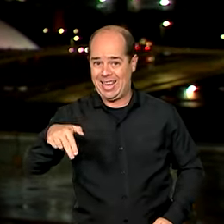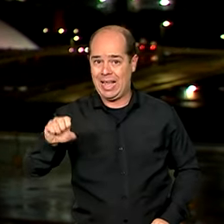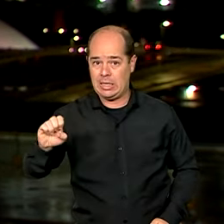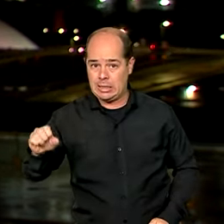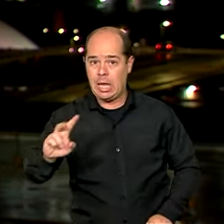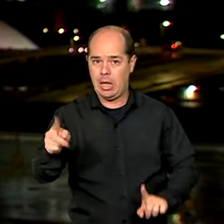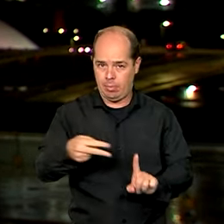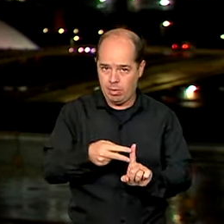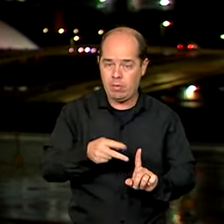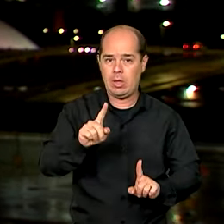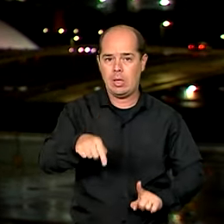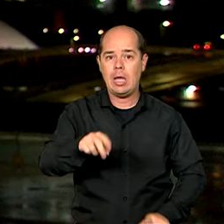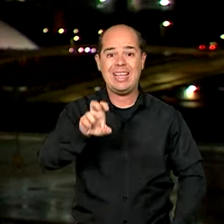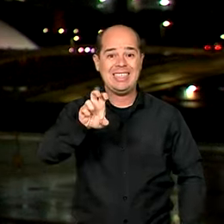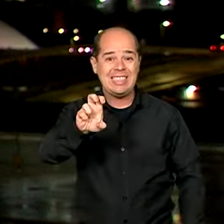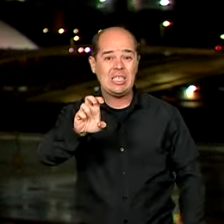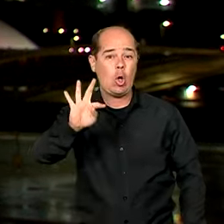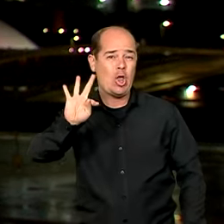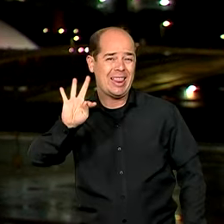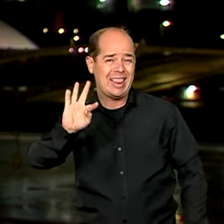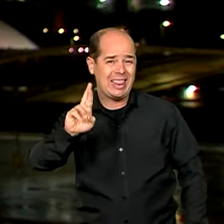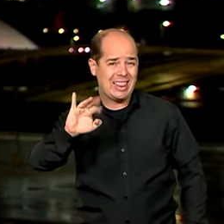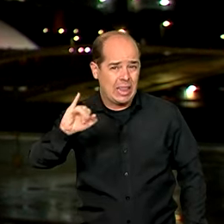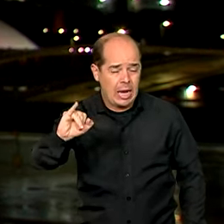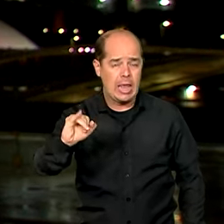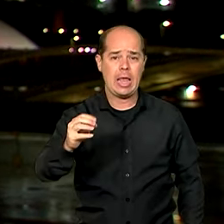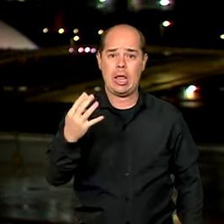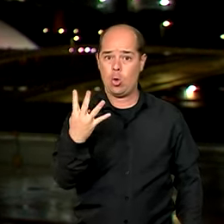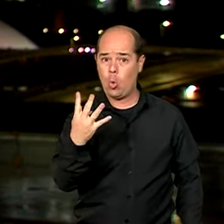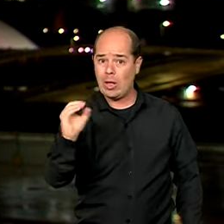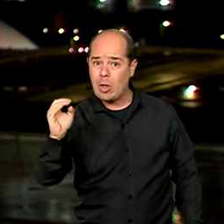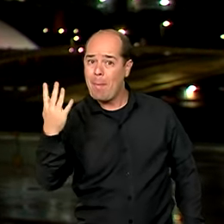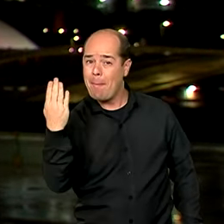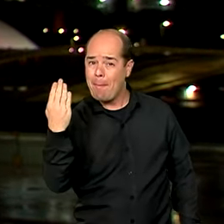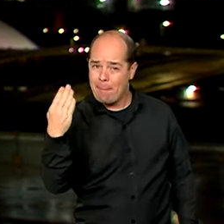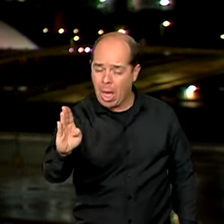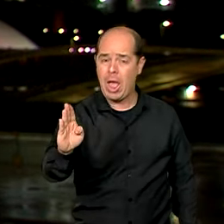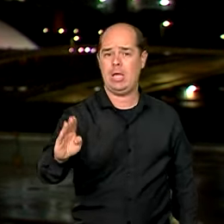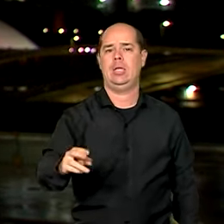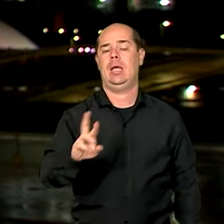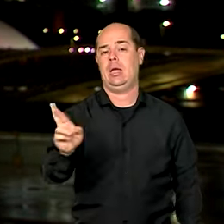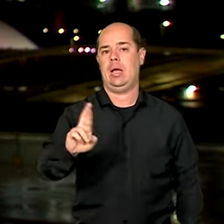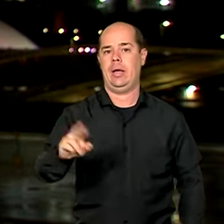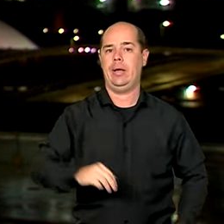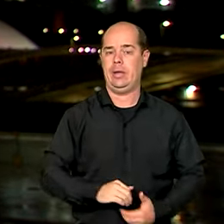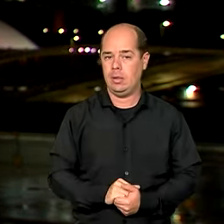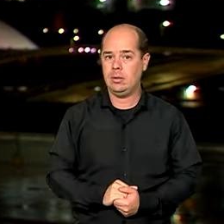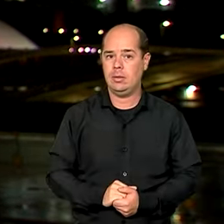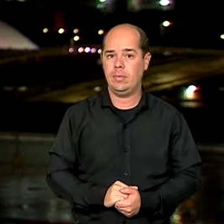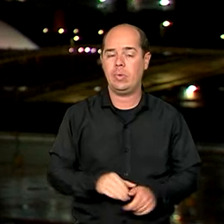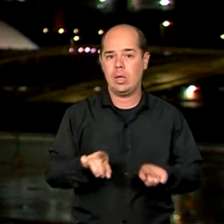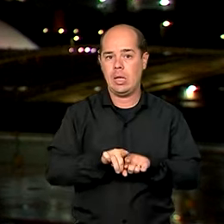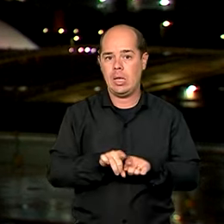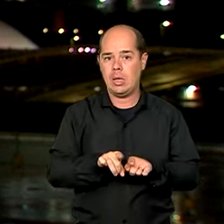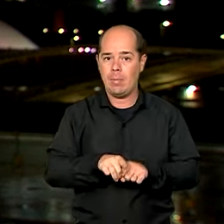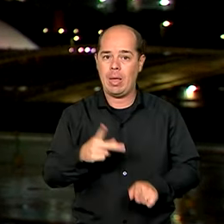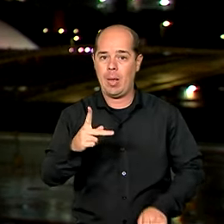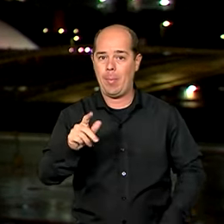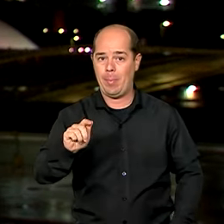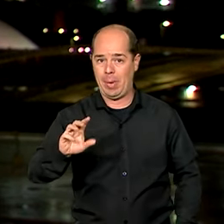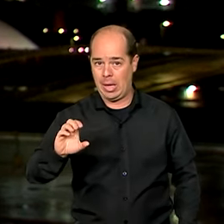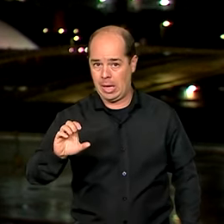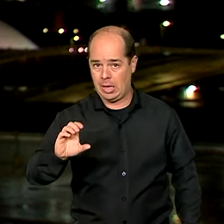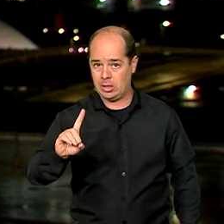5 trilhões e R$ bilhões. O ministro Alexandre Padilha também falou sobre as metas do governo para o ano que vem.